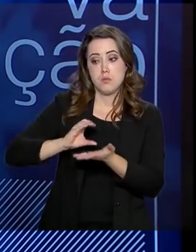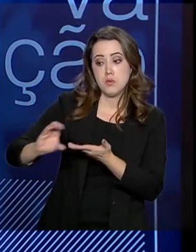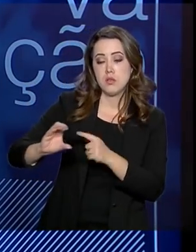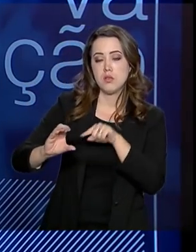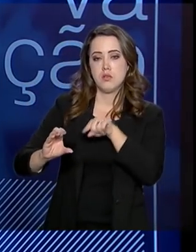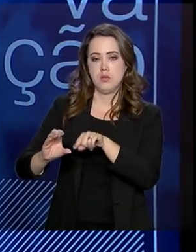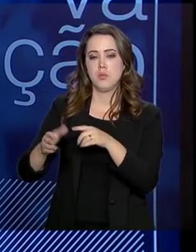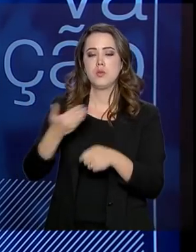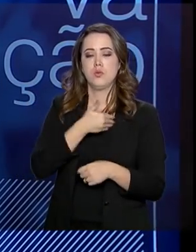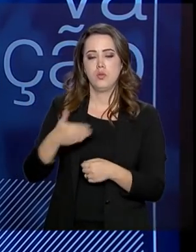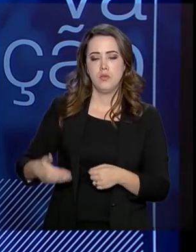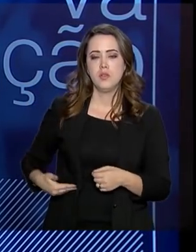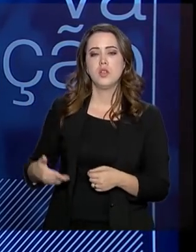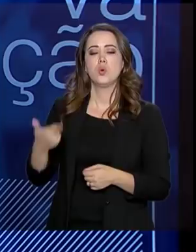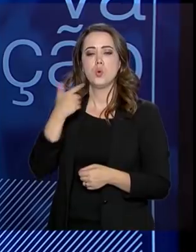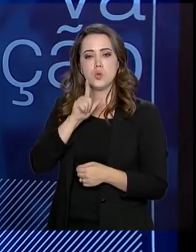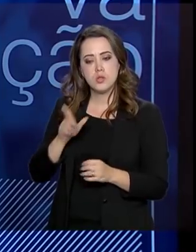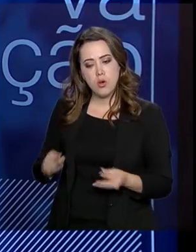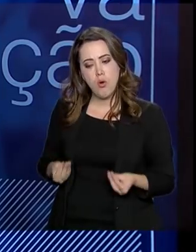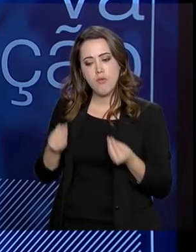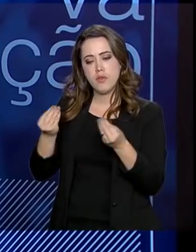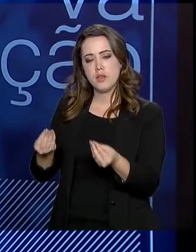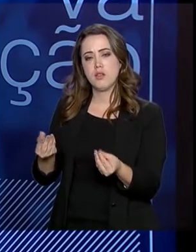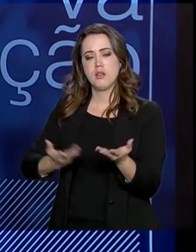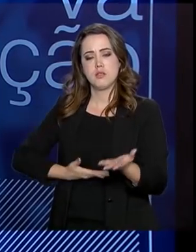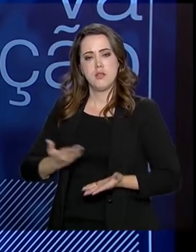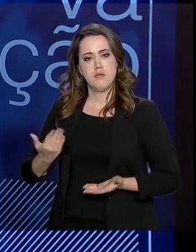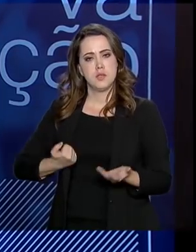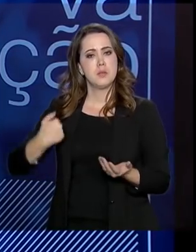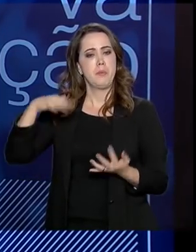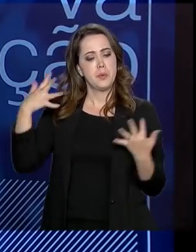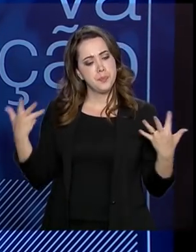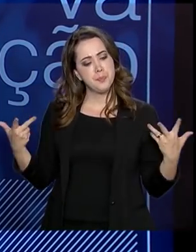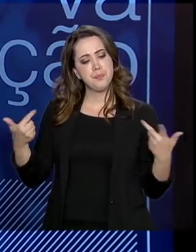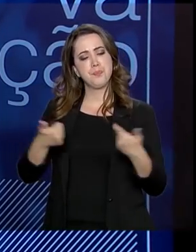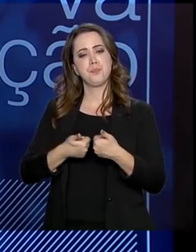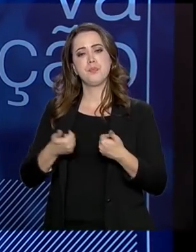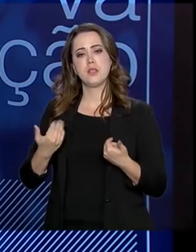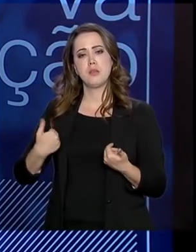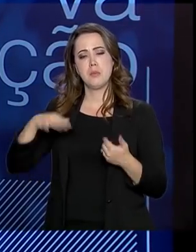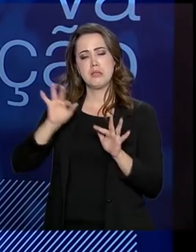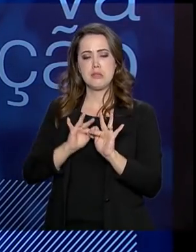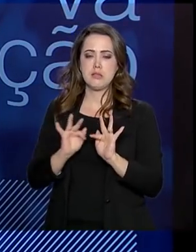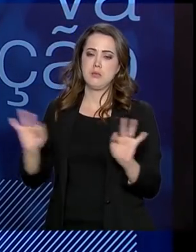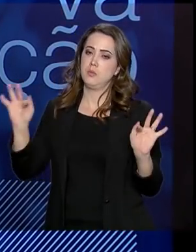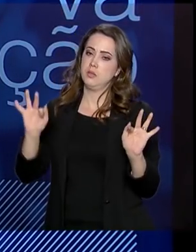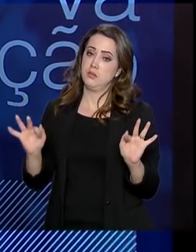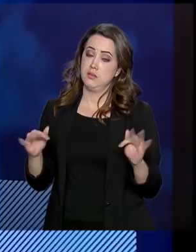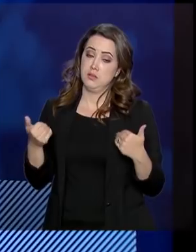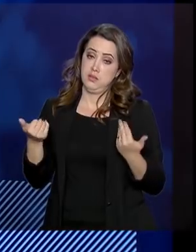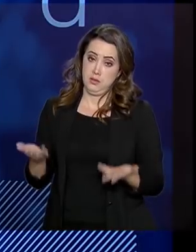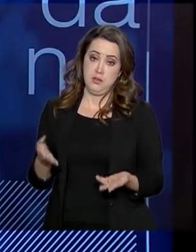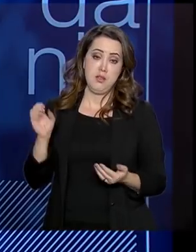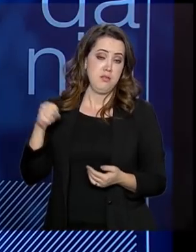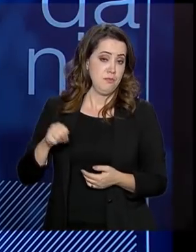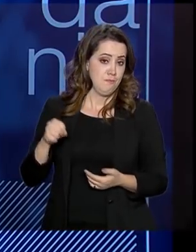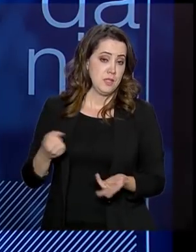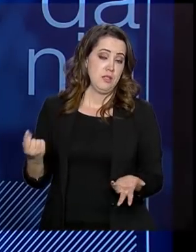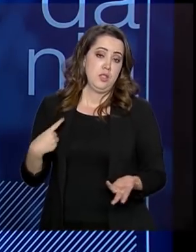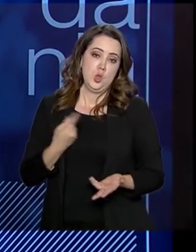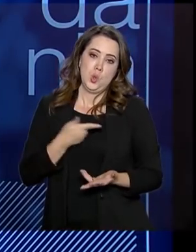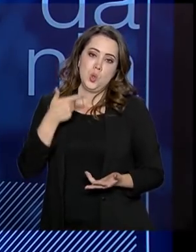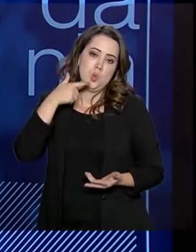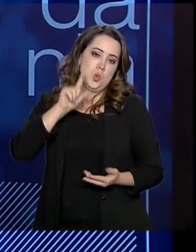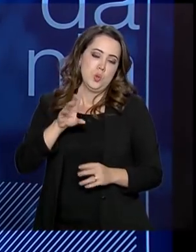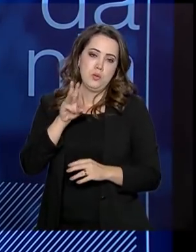para que o governo consiga prestar serviços, de fato, mais efetivos, mais simples. E aí, sim, teremos um governo